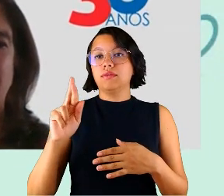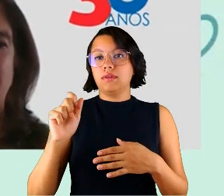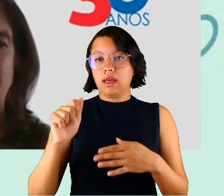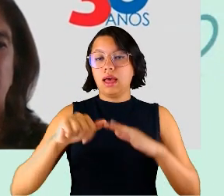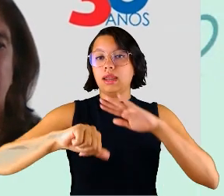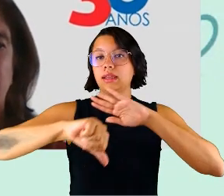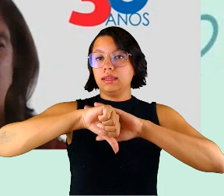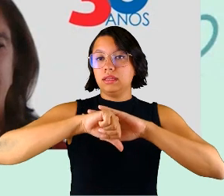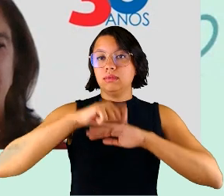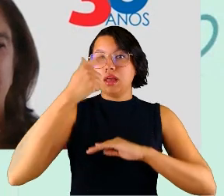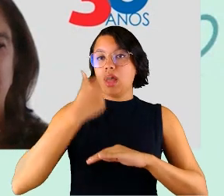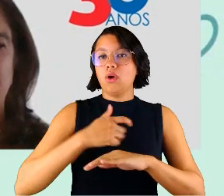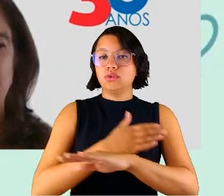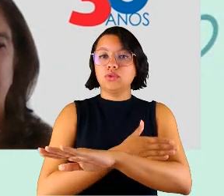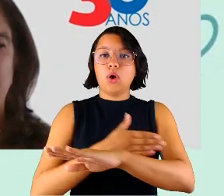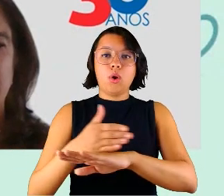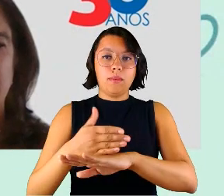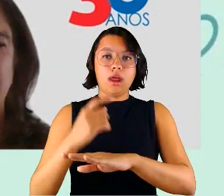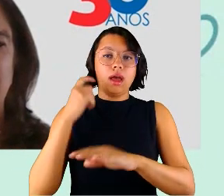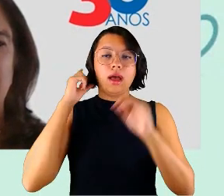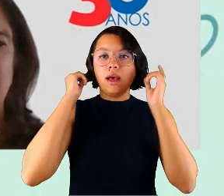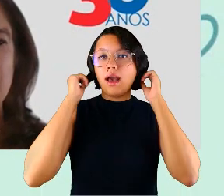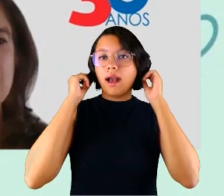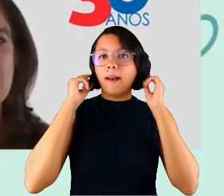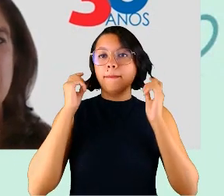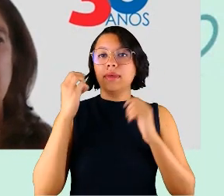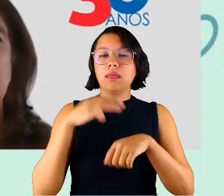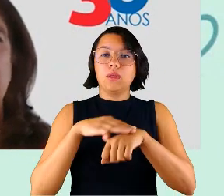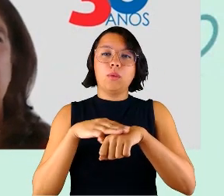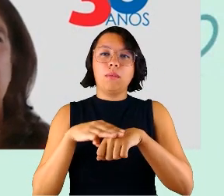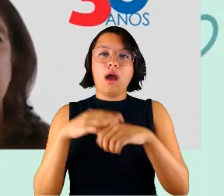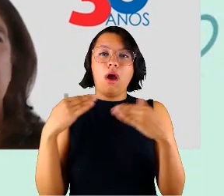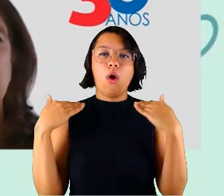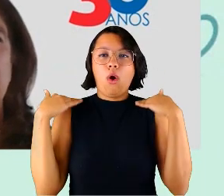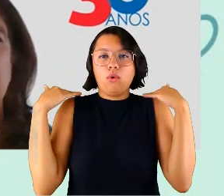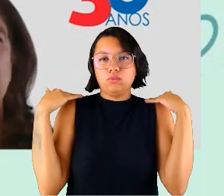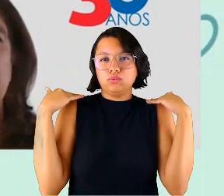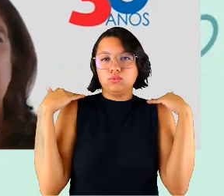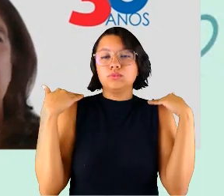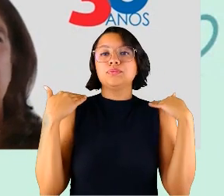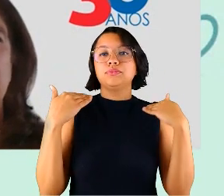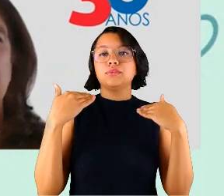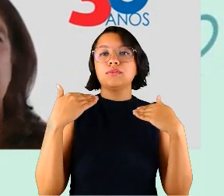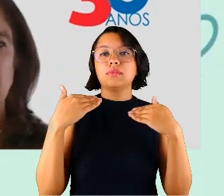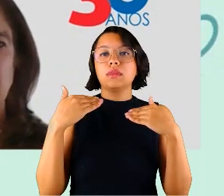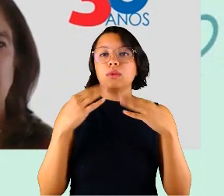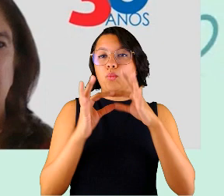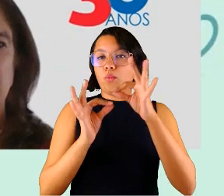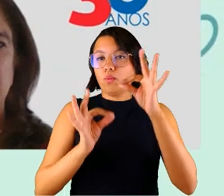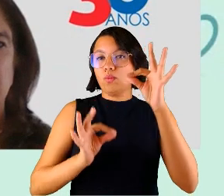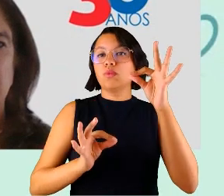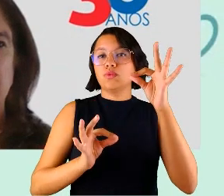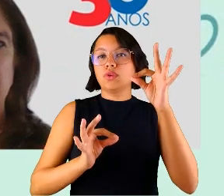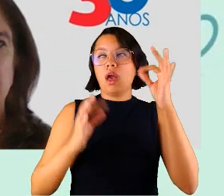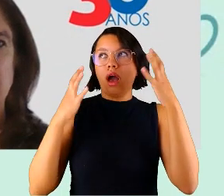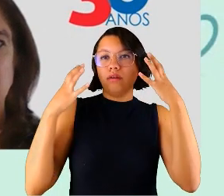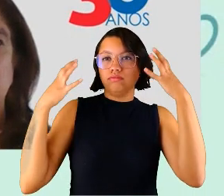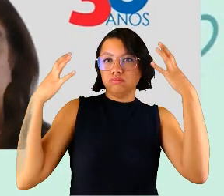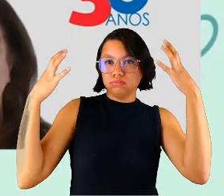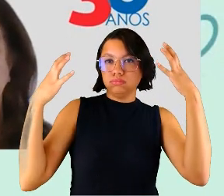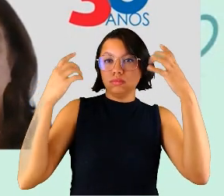eu sou branca, tenho cabelos castanhos na altura do ombro, lisos, cabelos lisos com volume,